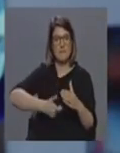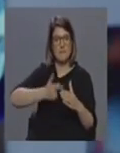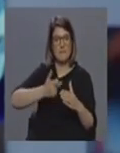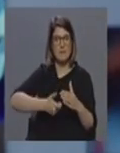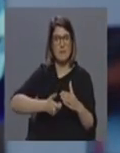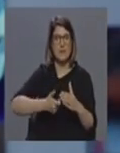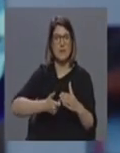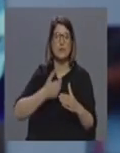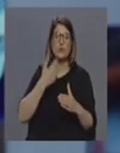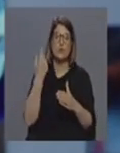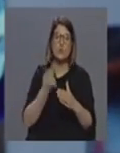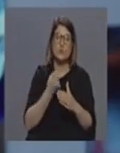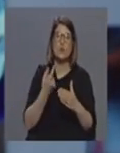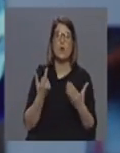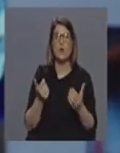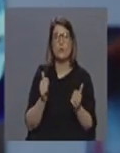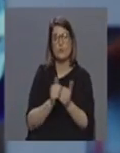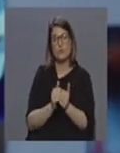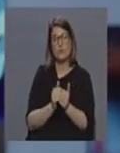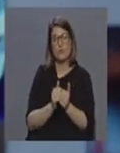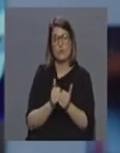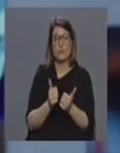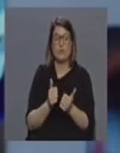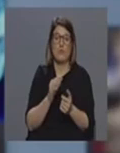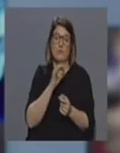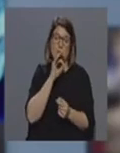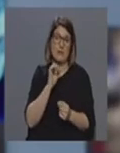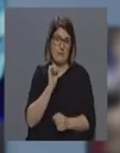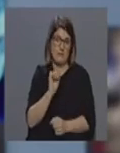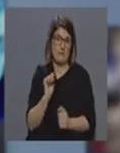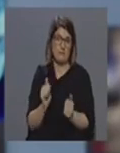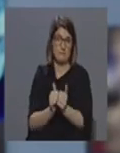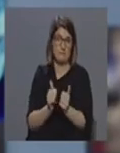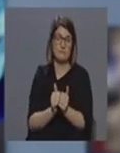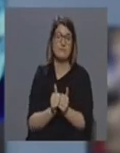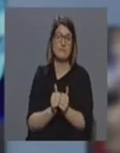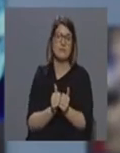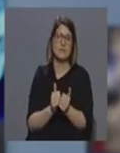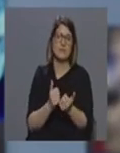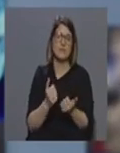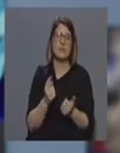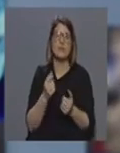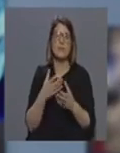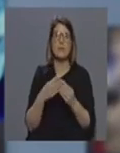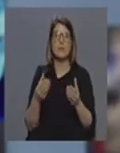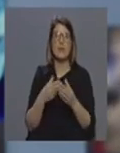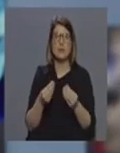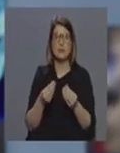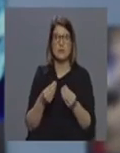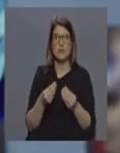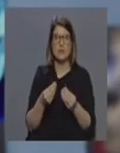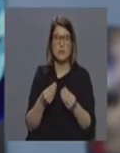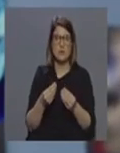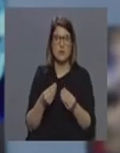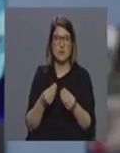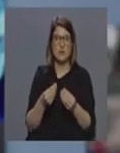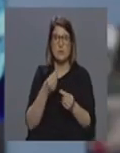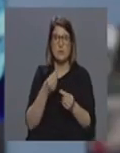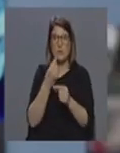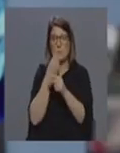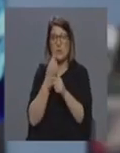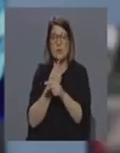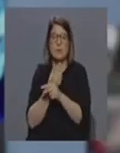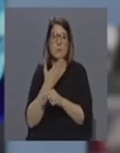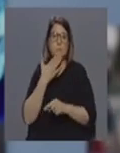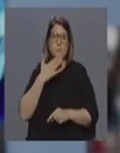isoladamente ou entendo em conjunto até com o próprio agregado familiar e que tenham ao fiocado os bens expressivos também dentro do mínimo razoável